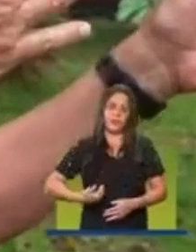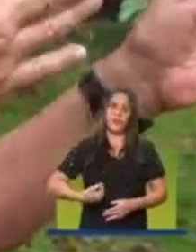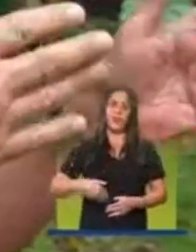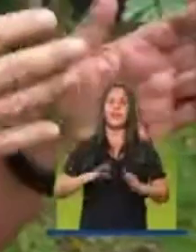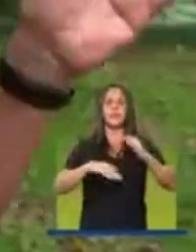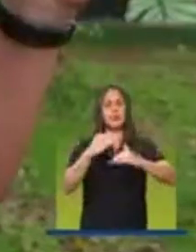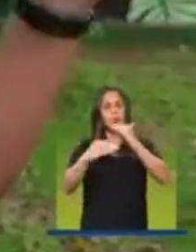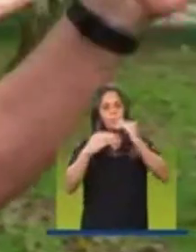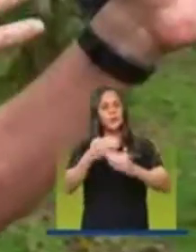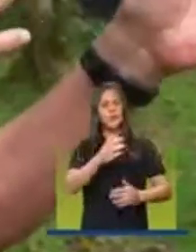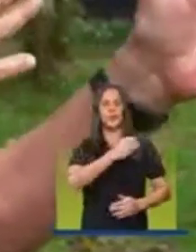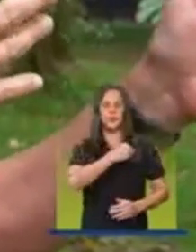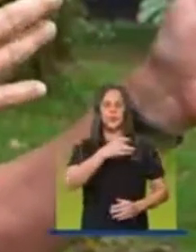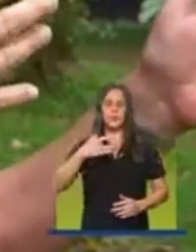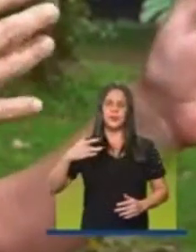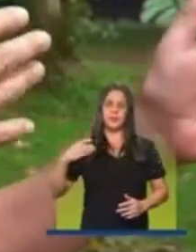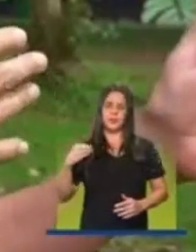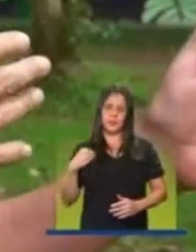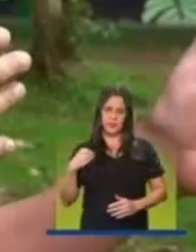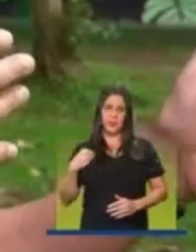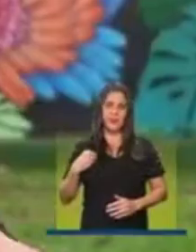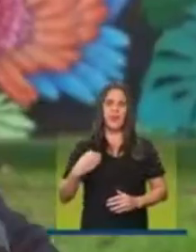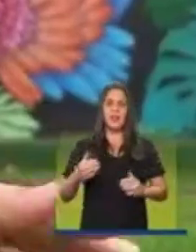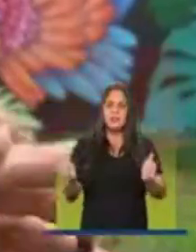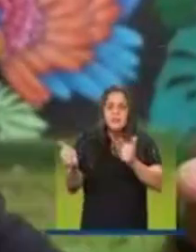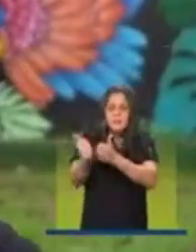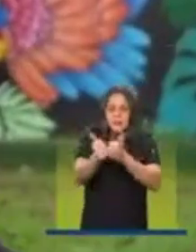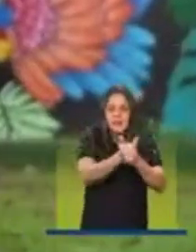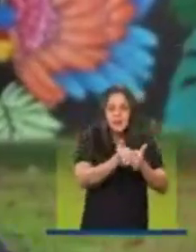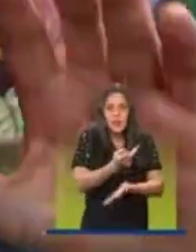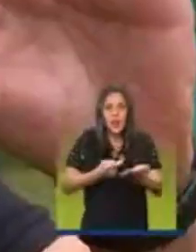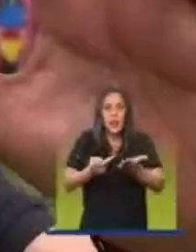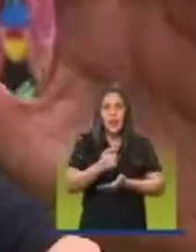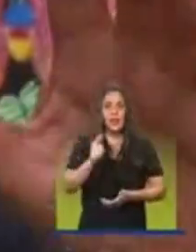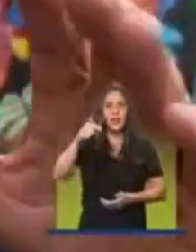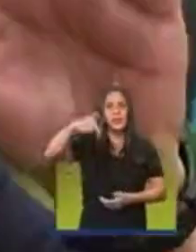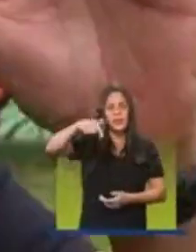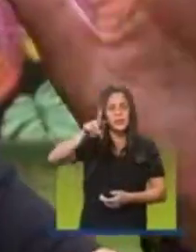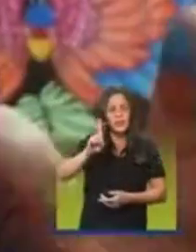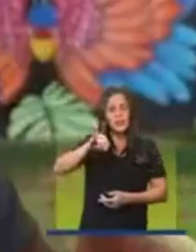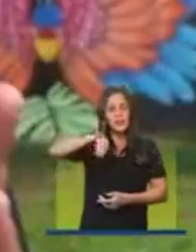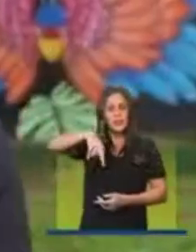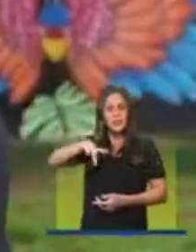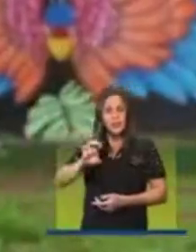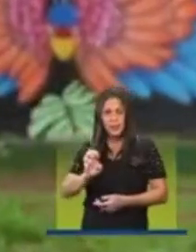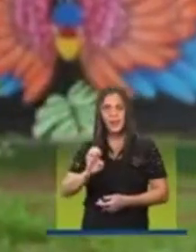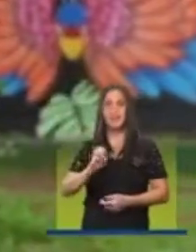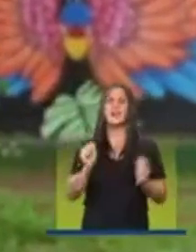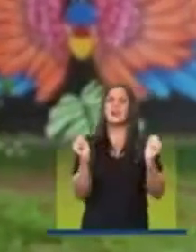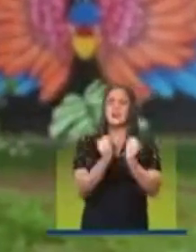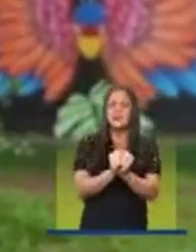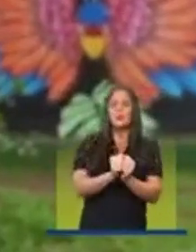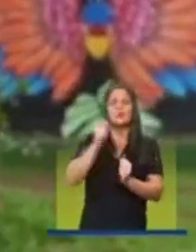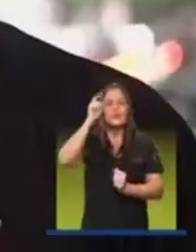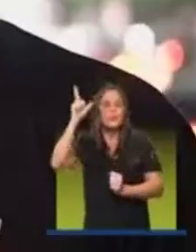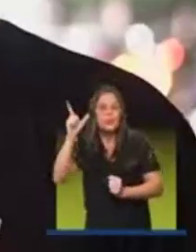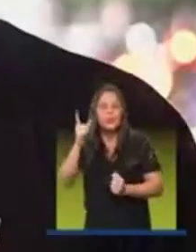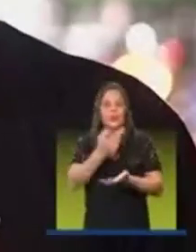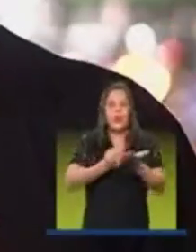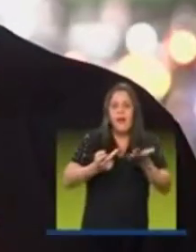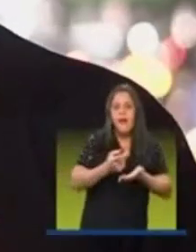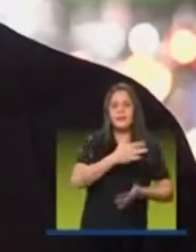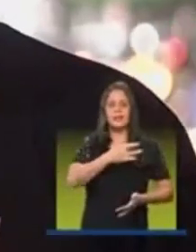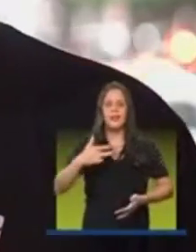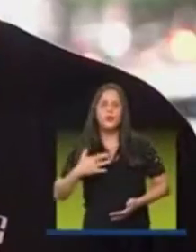uma policlínica ao lado da sede do Arte no Dia. Vai fechar um ciclo ali, cultura, arte, saúde, alimentação.